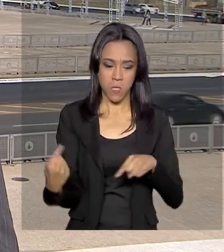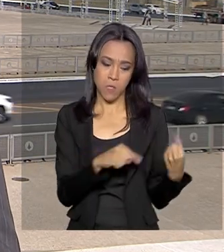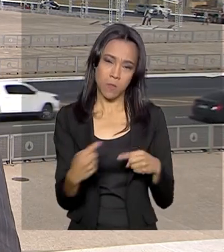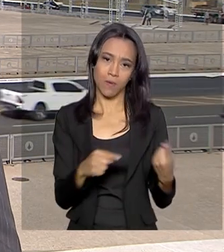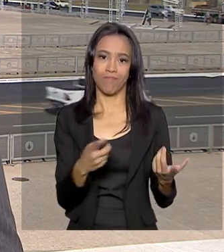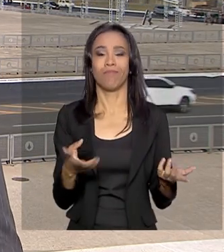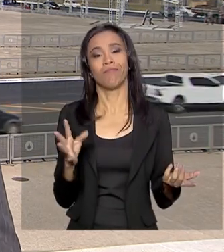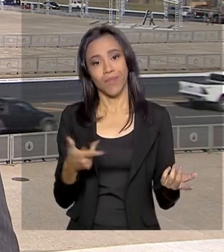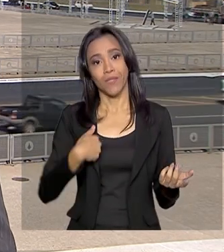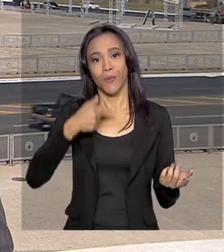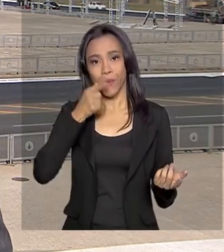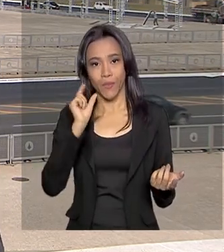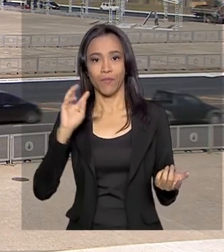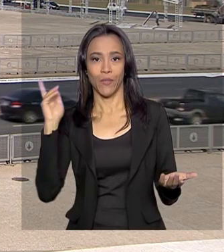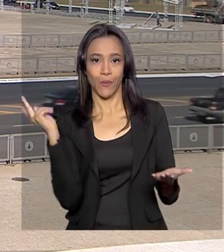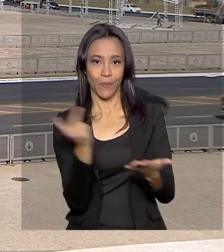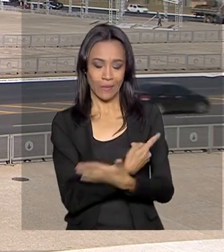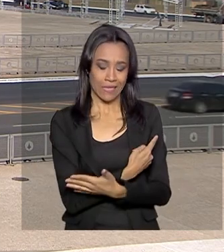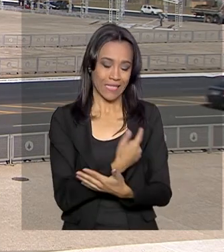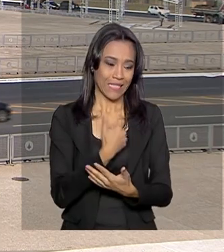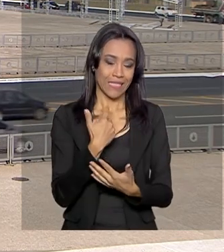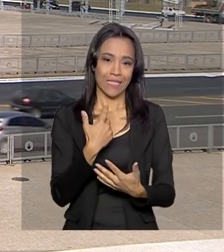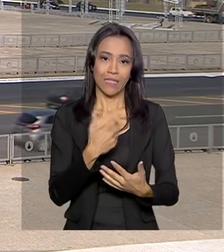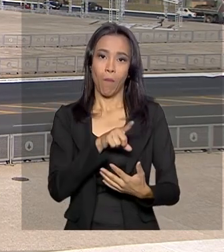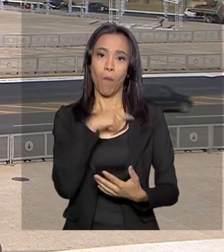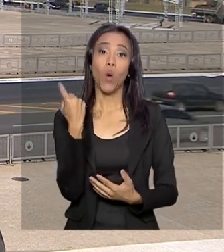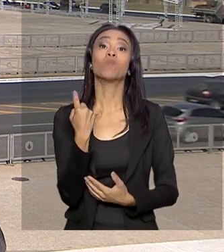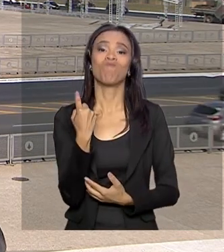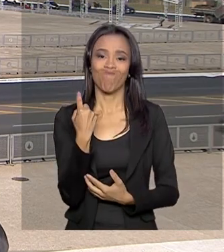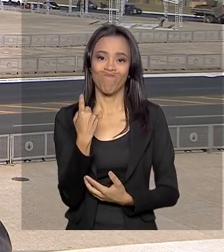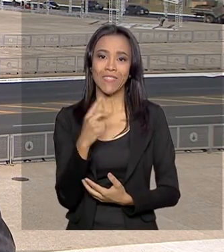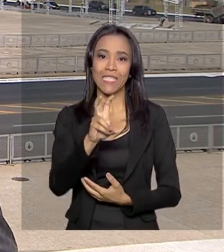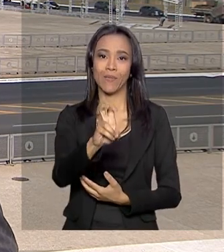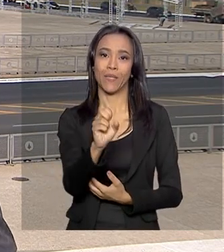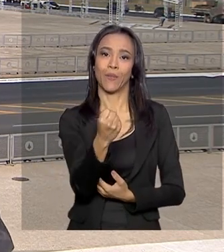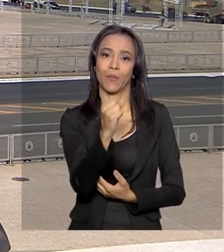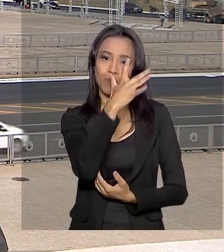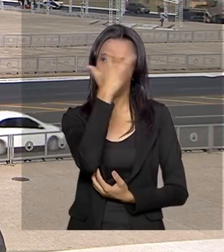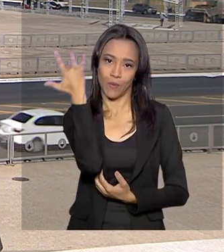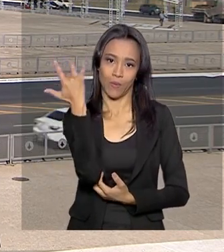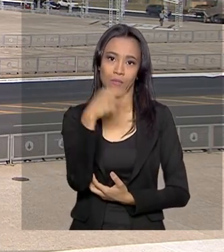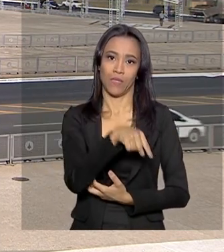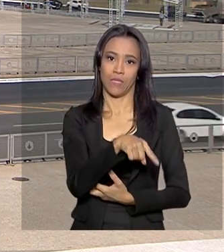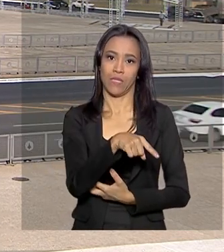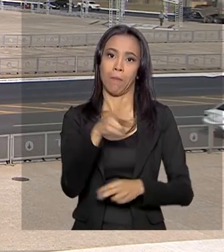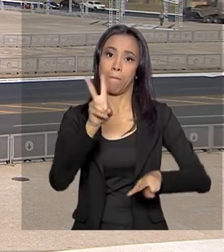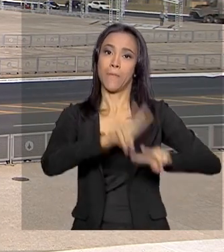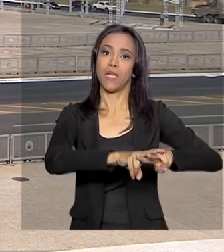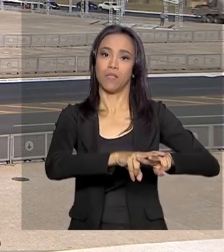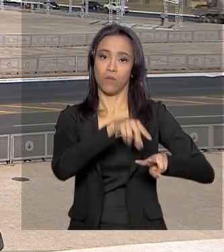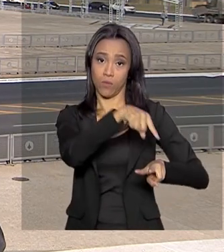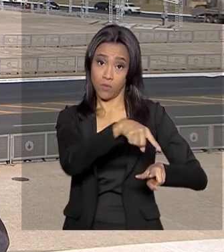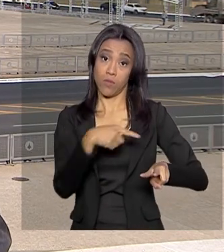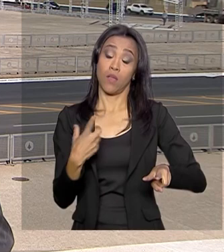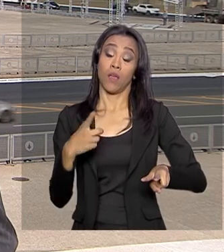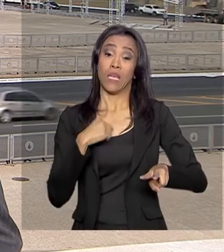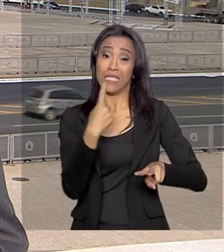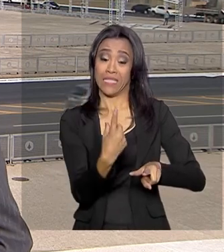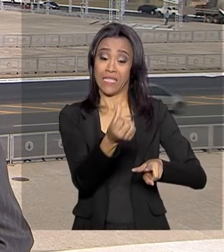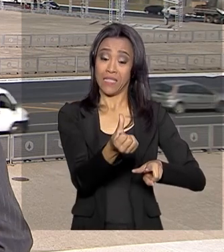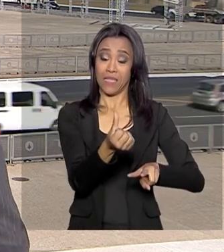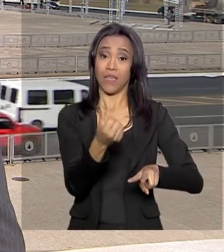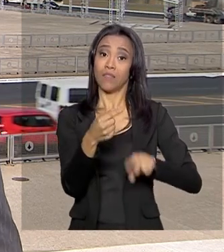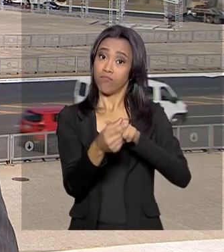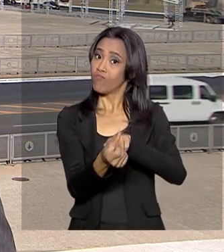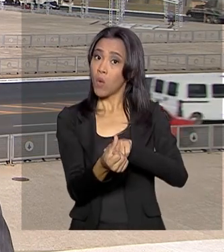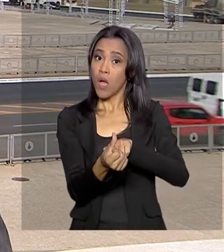encontrado ontem no local e o número de mortos já chega a 58. 16 dos presos envolvidos nesse massacre